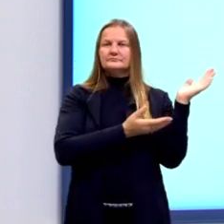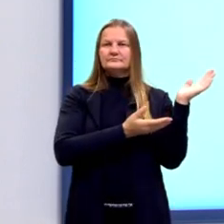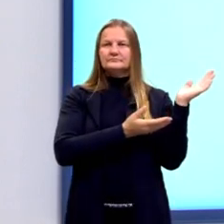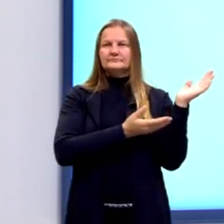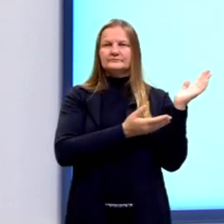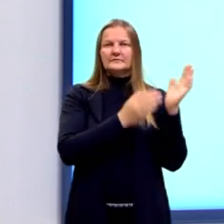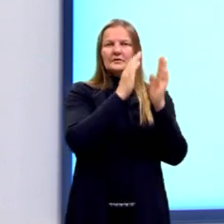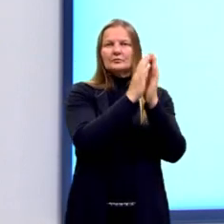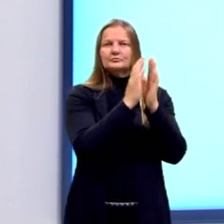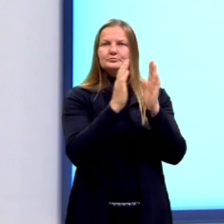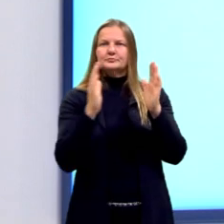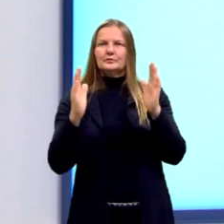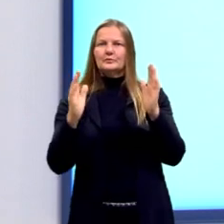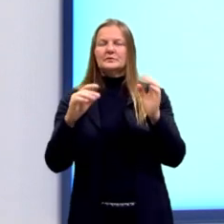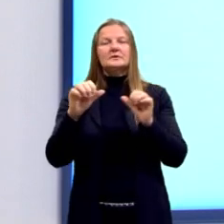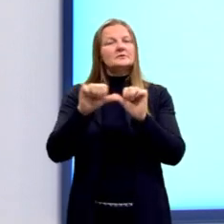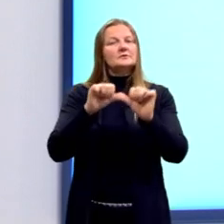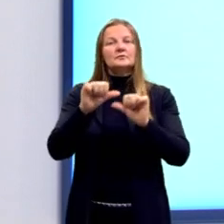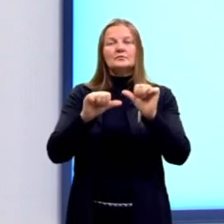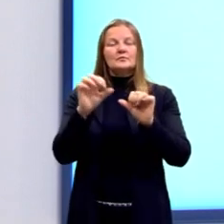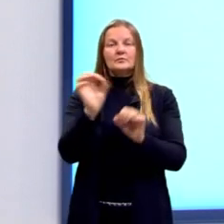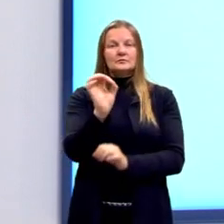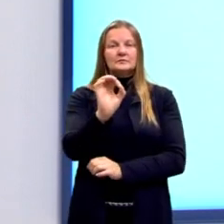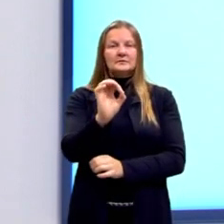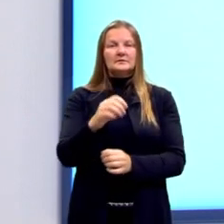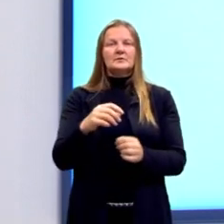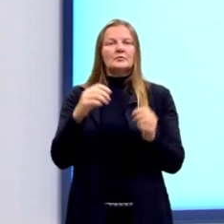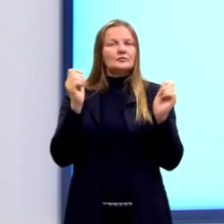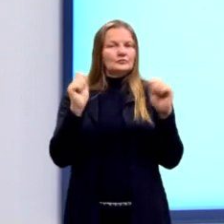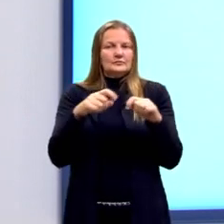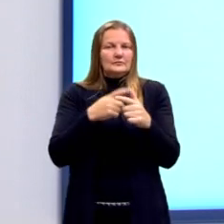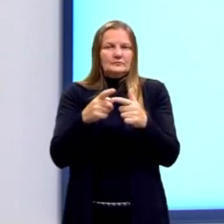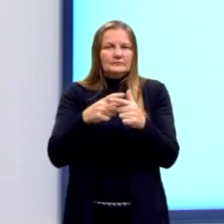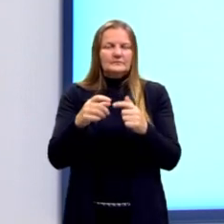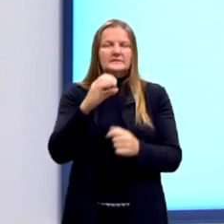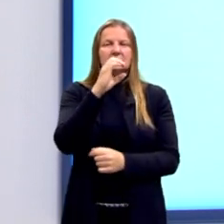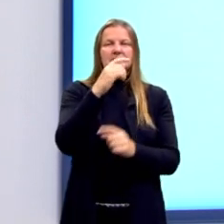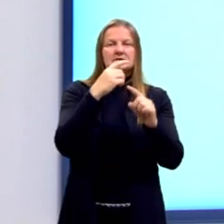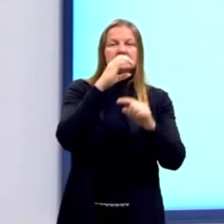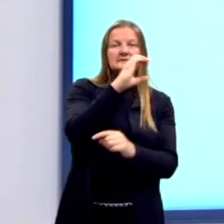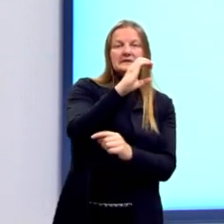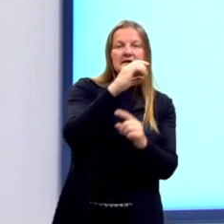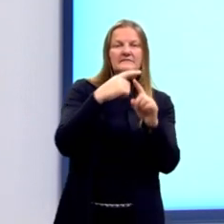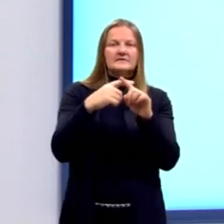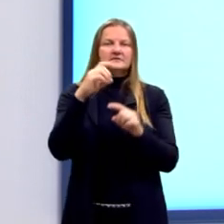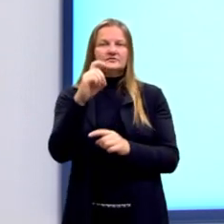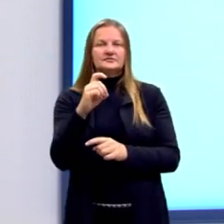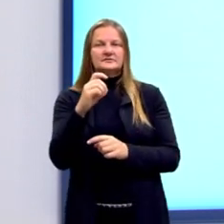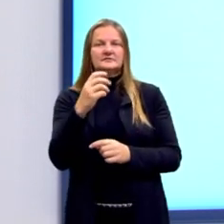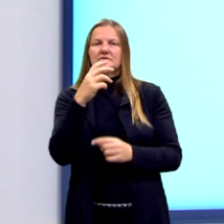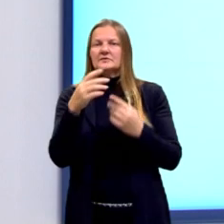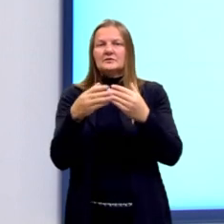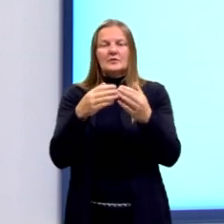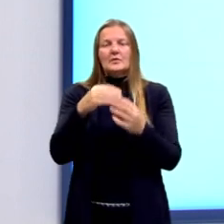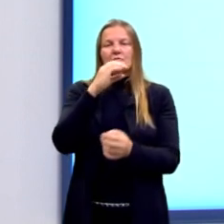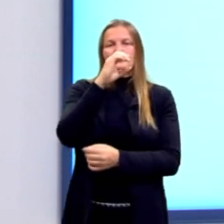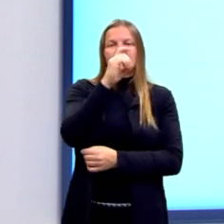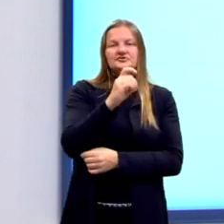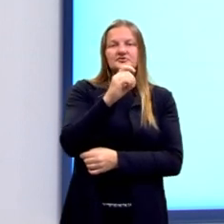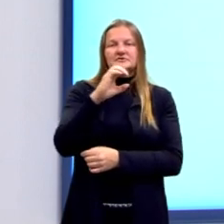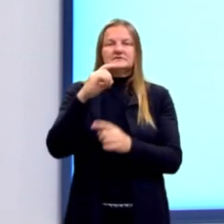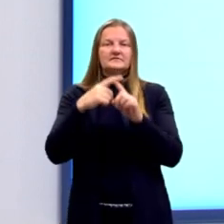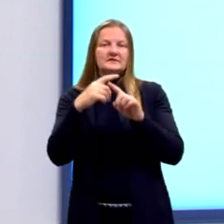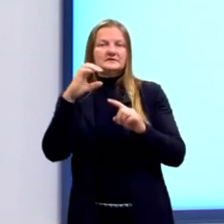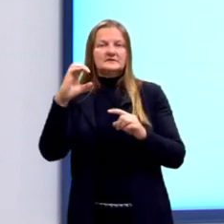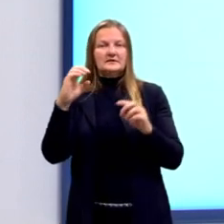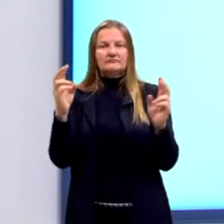a ordem não vai alterar o resultado. Então, se nós tínhamos C vezes X, eu posso escrever como X vezes